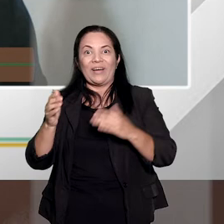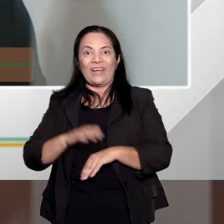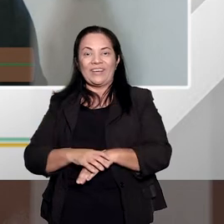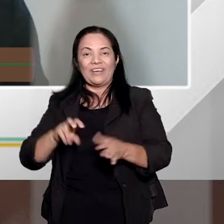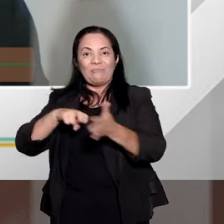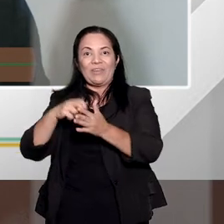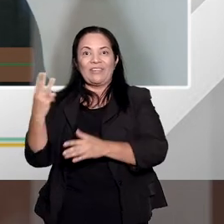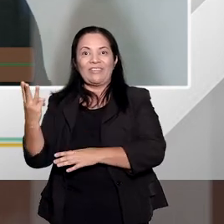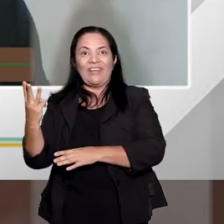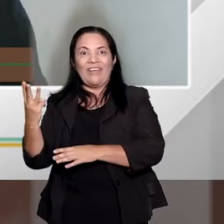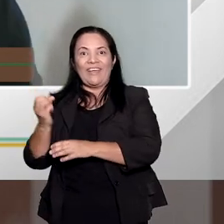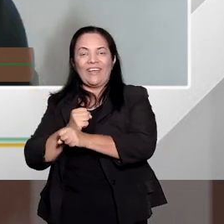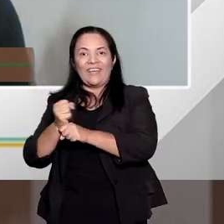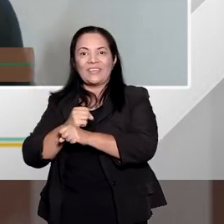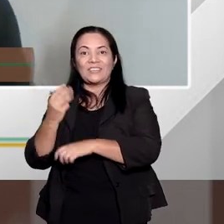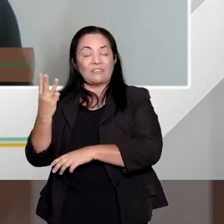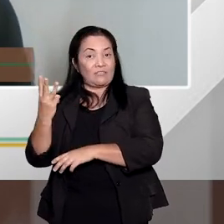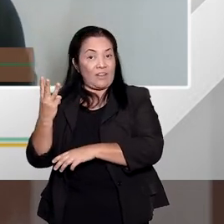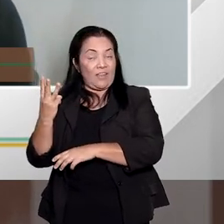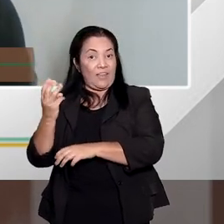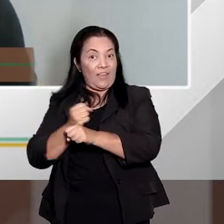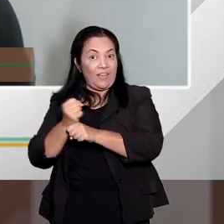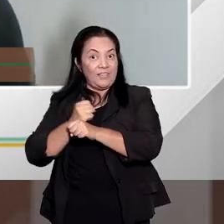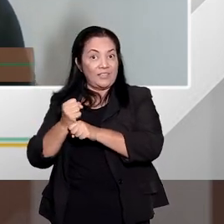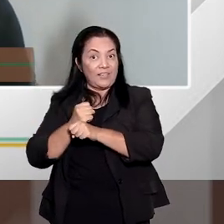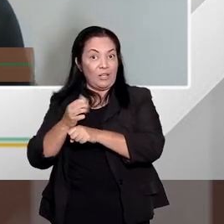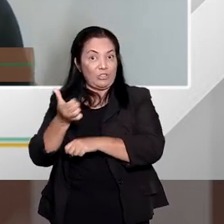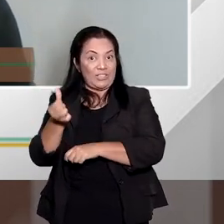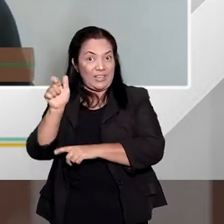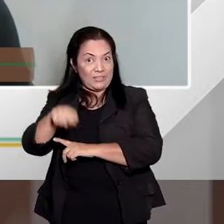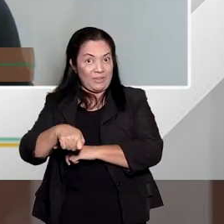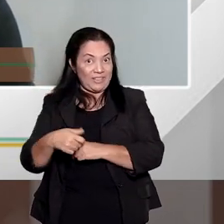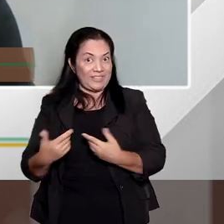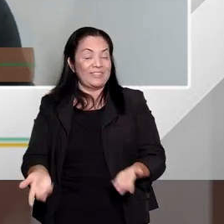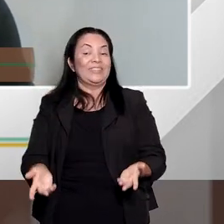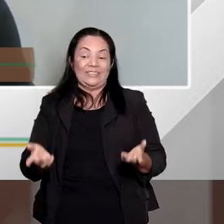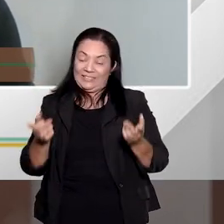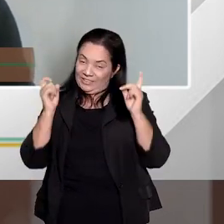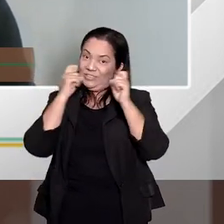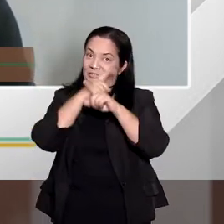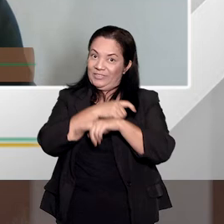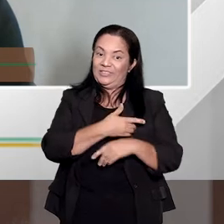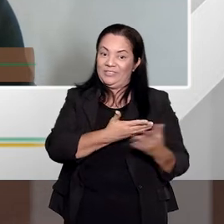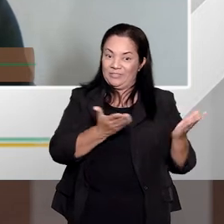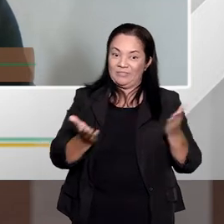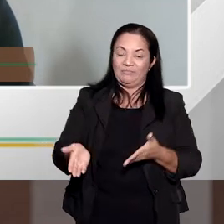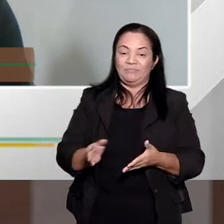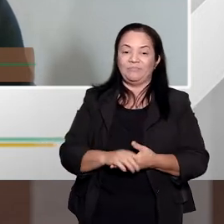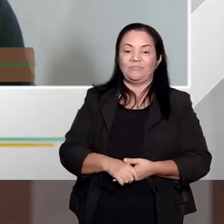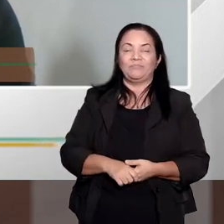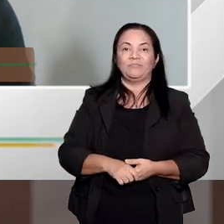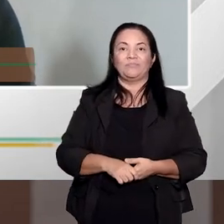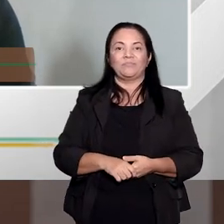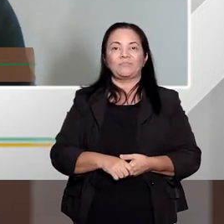três, dois e meio. então realmente é... Isso acontece com frequência.